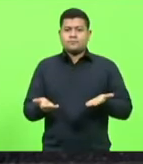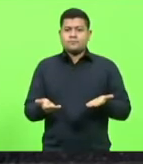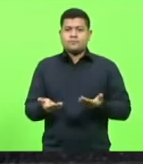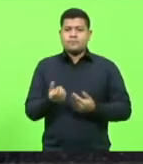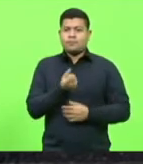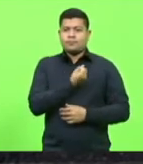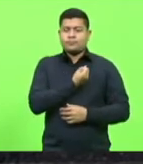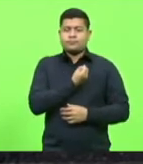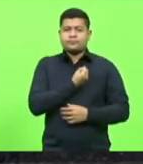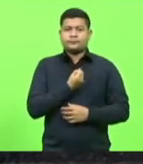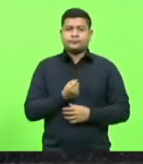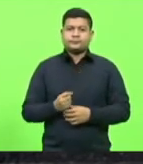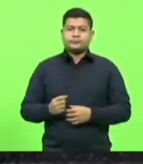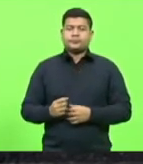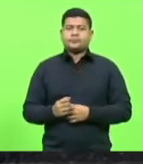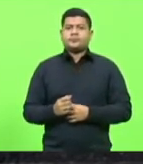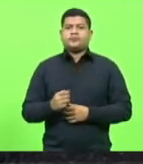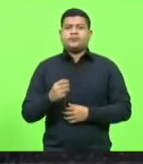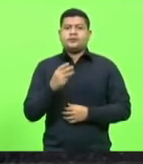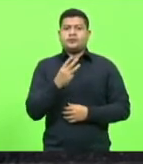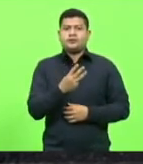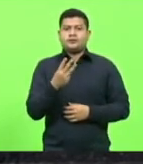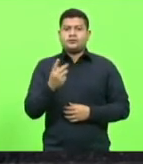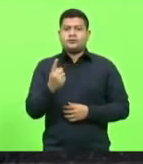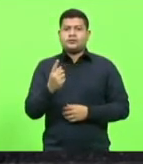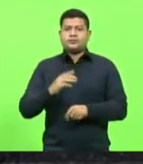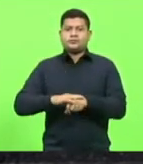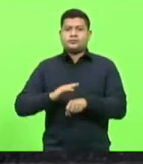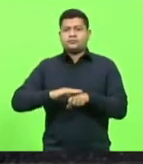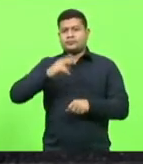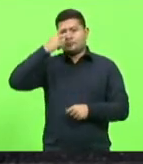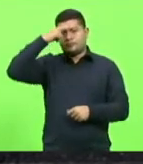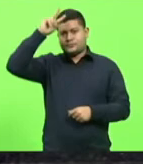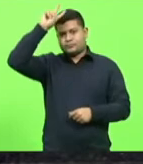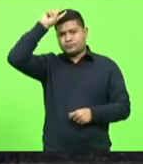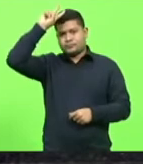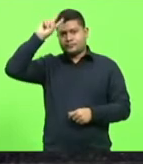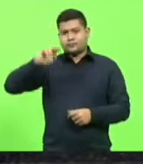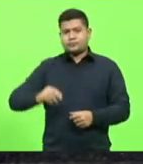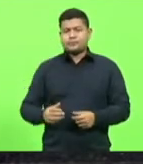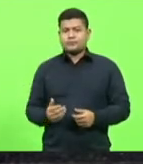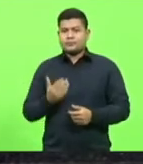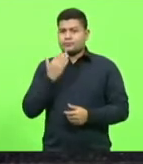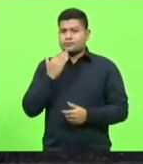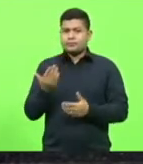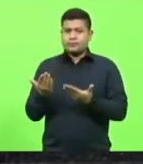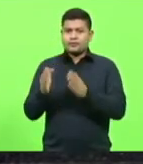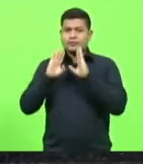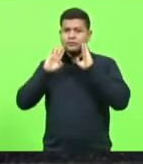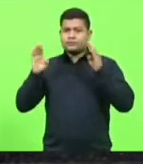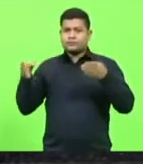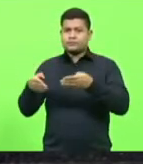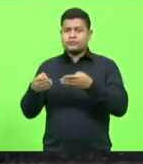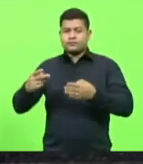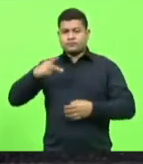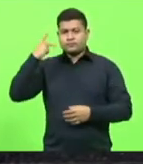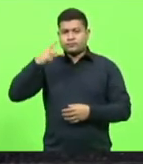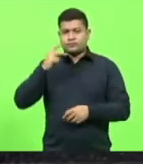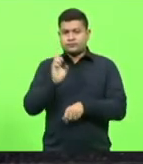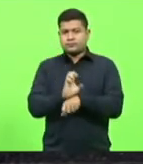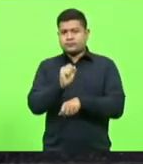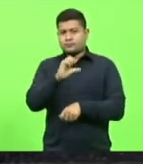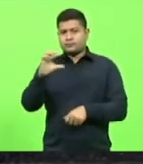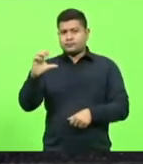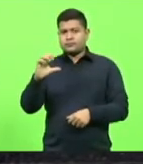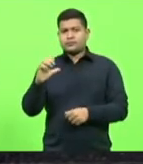Moção número 331. Deputado Vicente Carro Prezo. Apelando ao Fórum Parlamentar Catarinense pela aprovação do